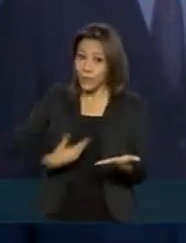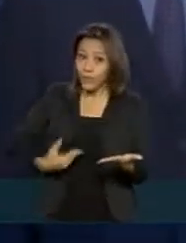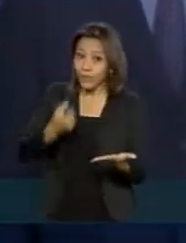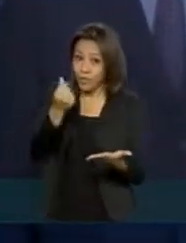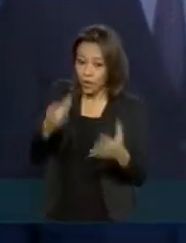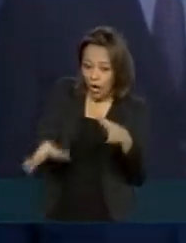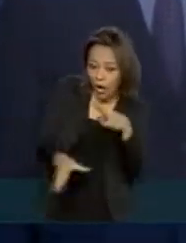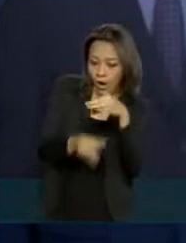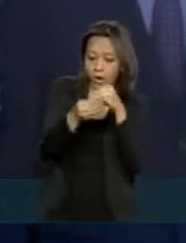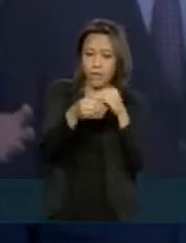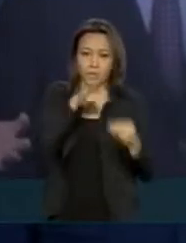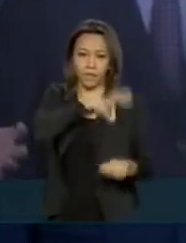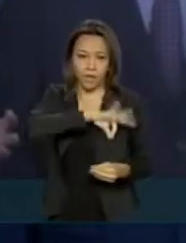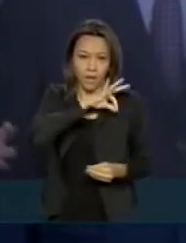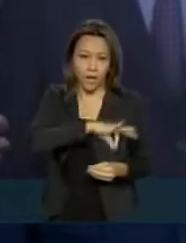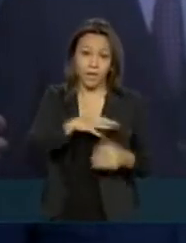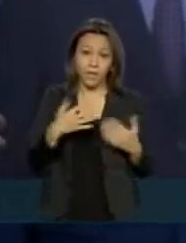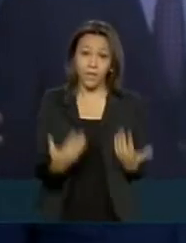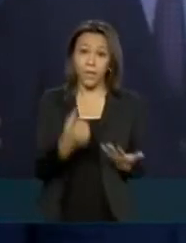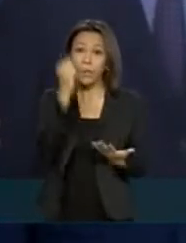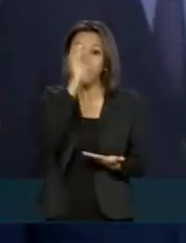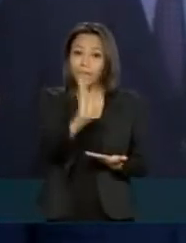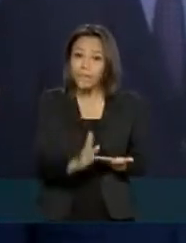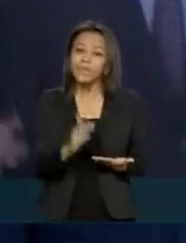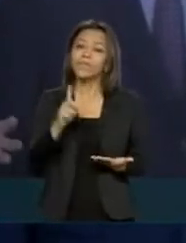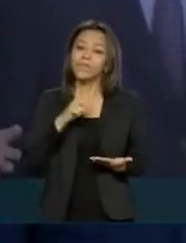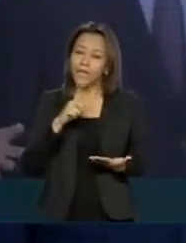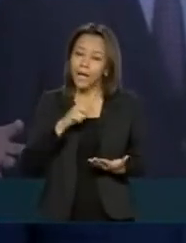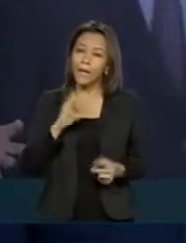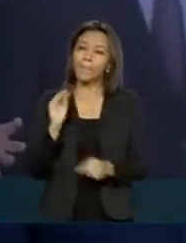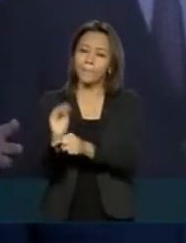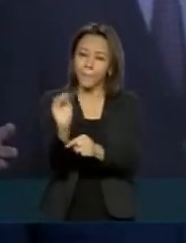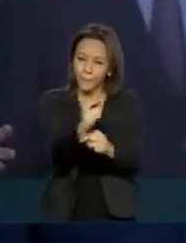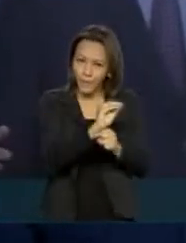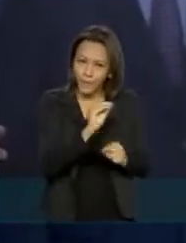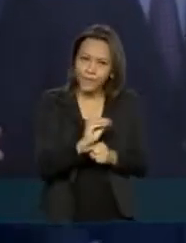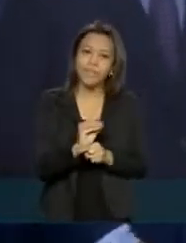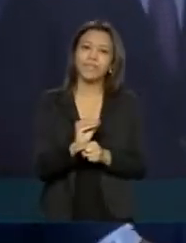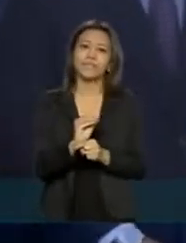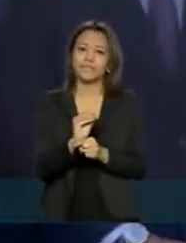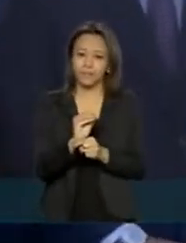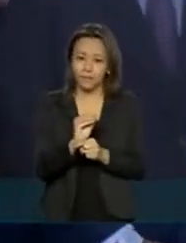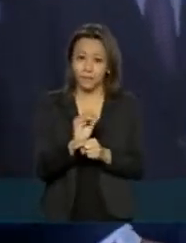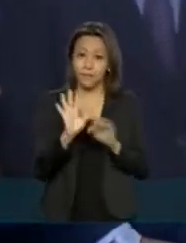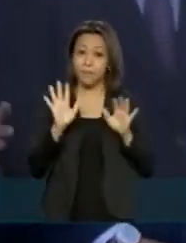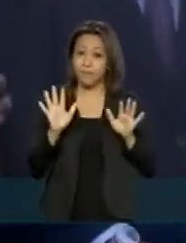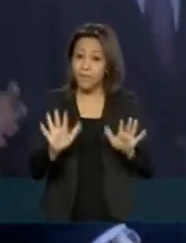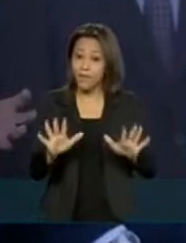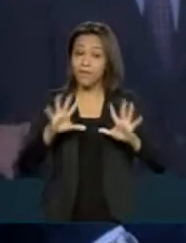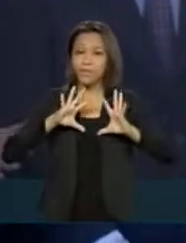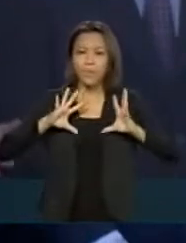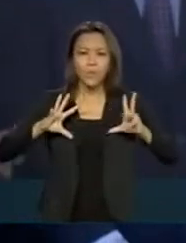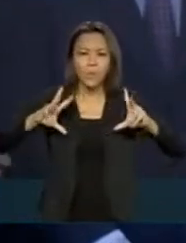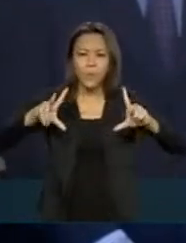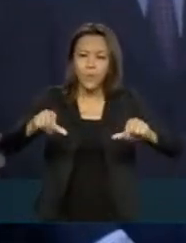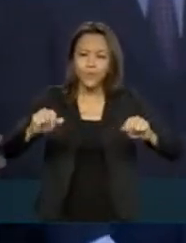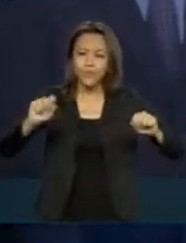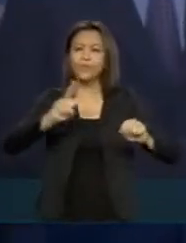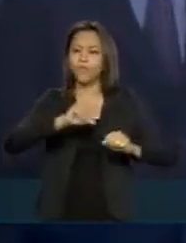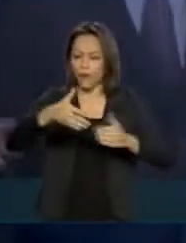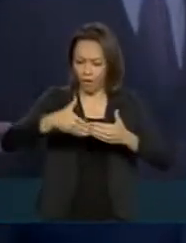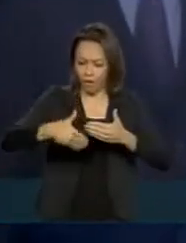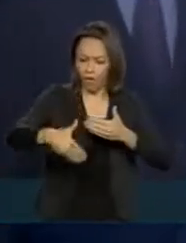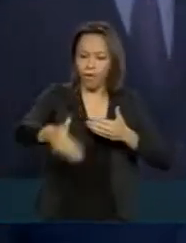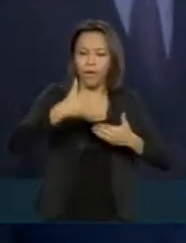O Brasil, portanto, sai protegido. É de uma grave crise econômica, mas todos vão se surpreender